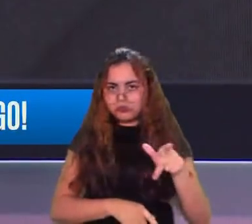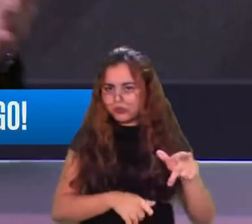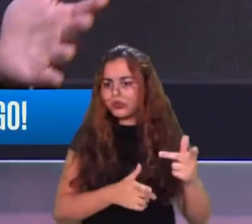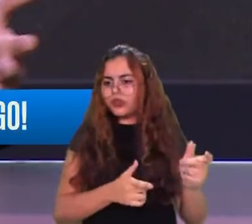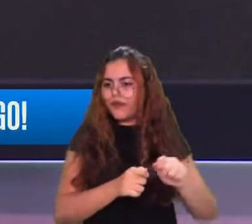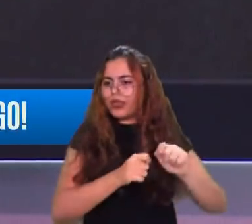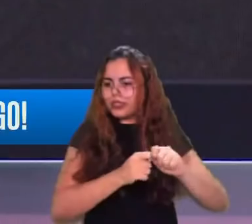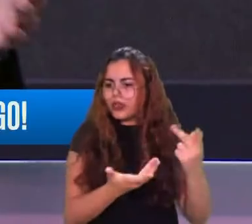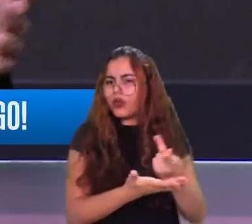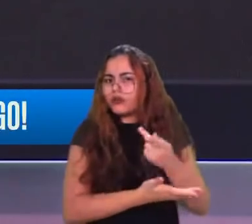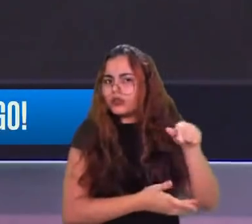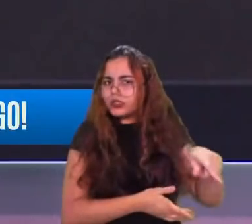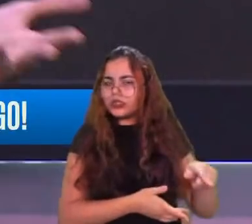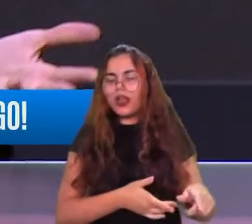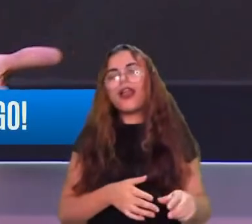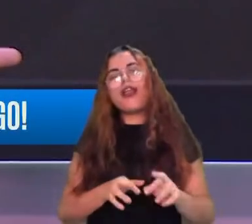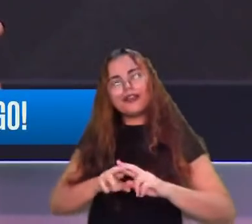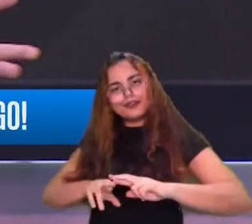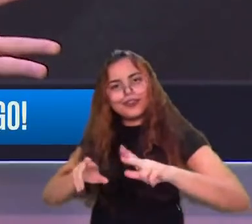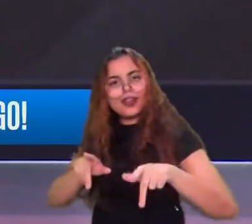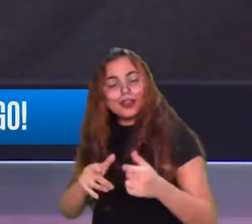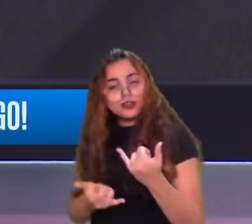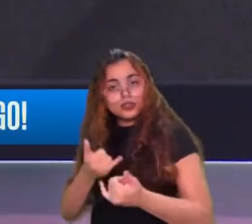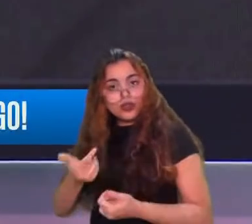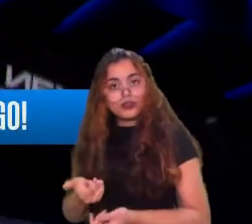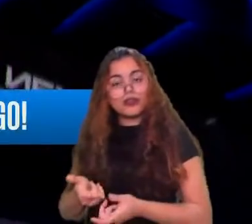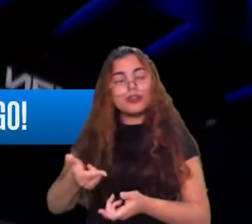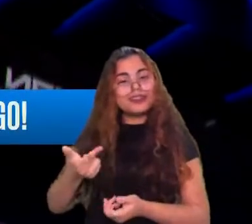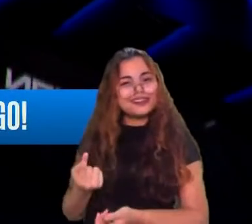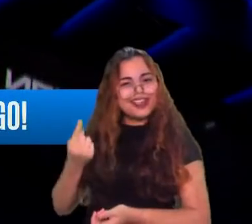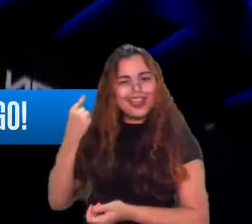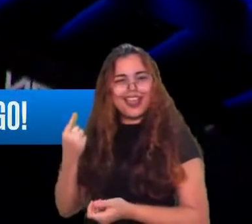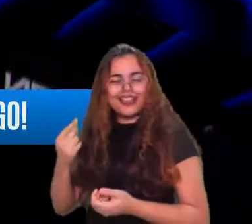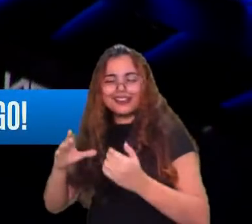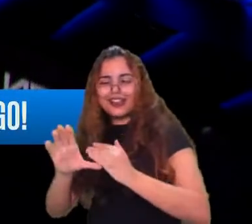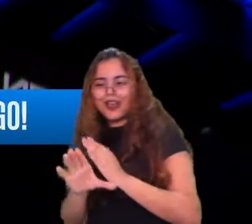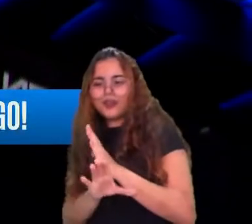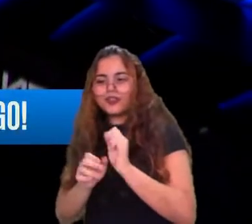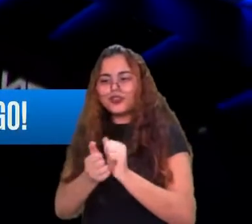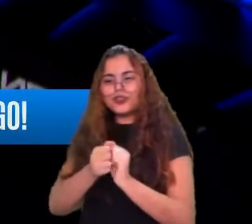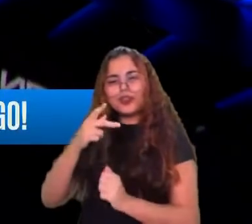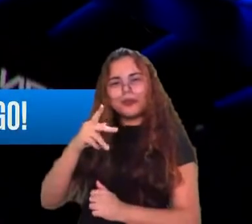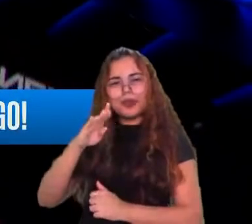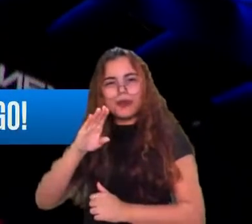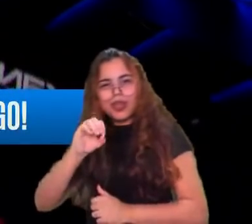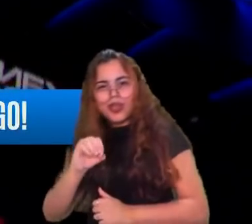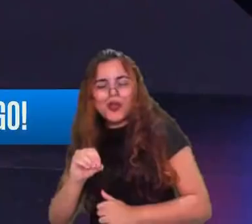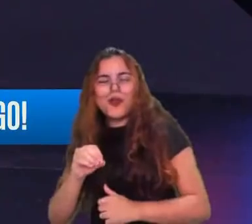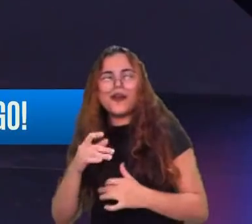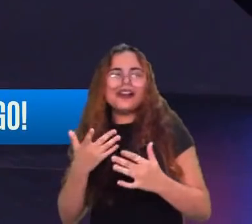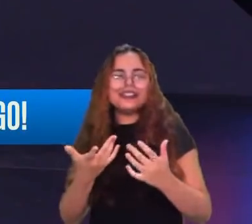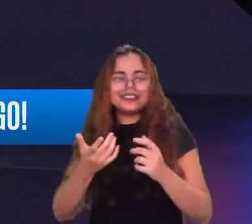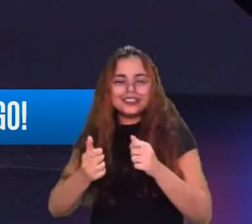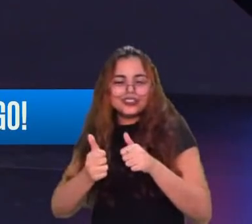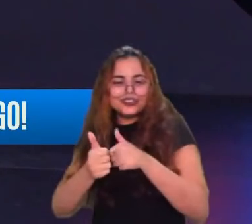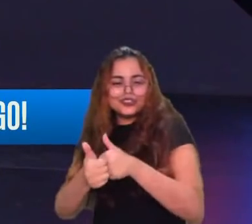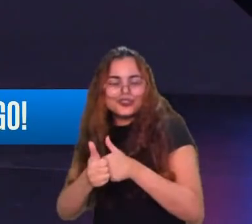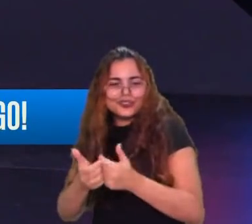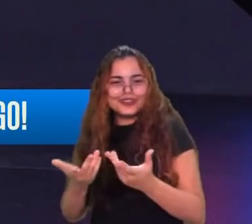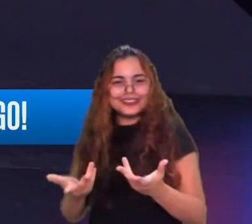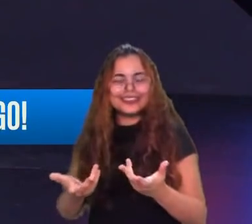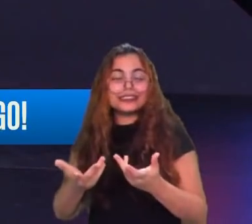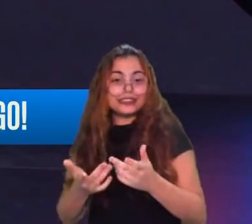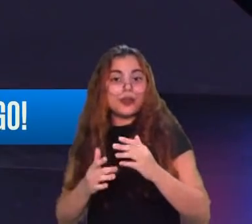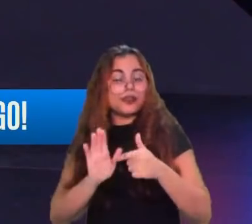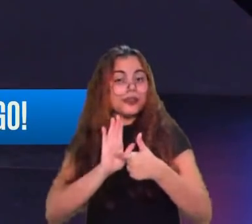antes, eu lembro, pô, quando ele fazia bot lane com o PBO ali, aí ficava muito na sombra dele. Mostra bastante a evolução do menino. E o seguinte, a gente falou um pouquinho do